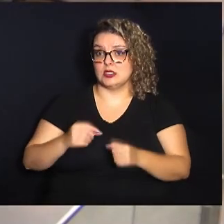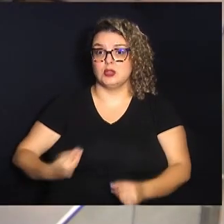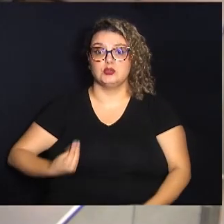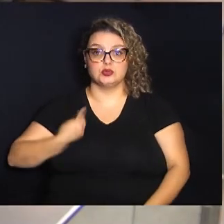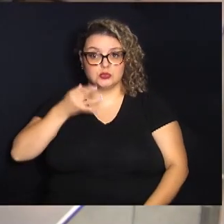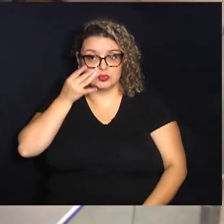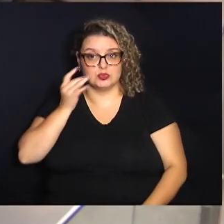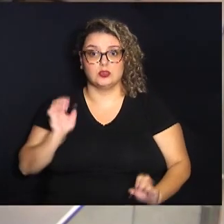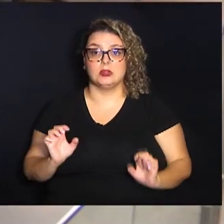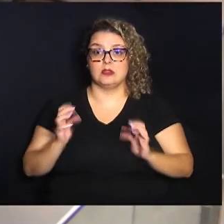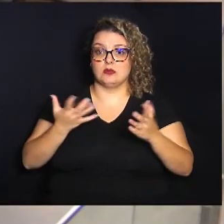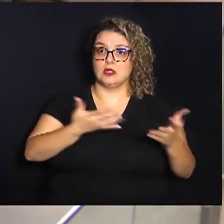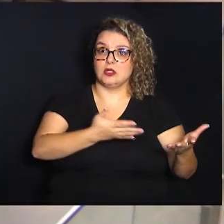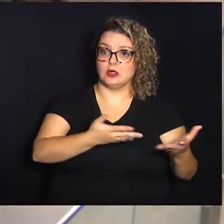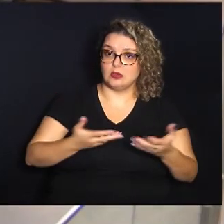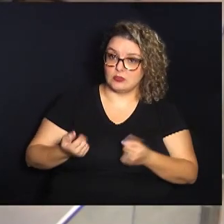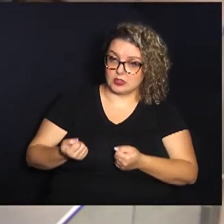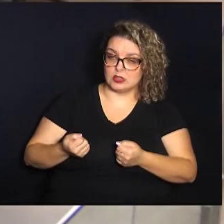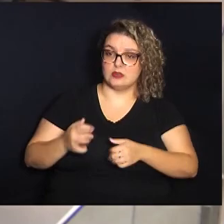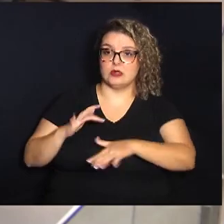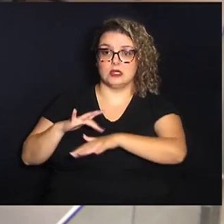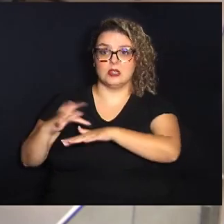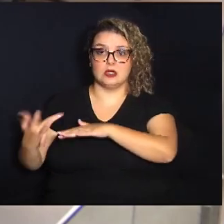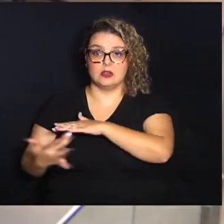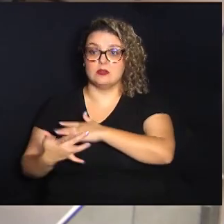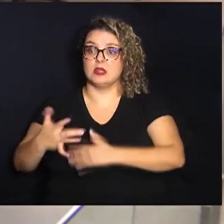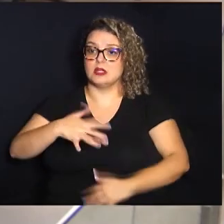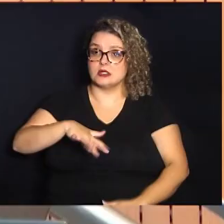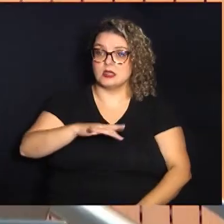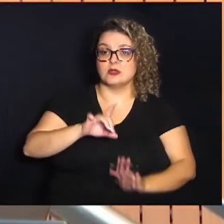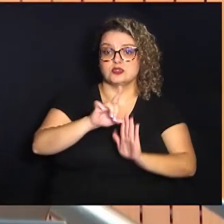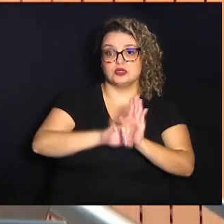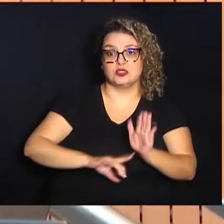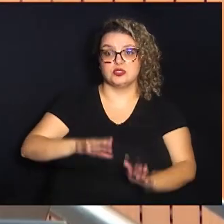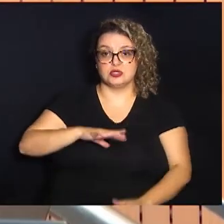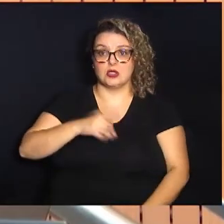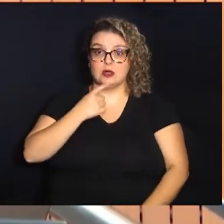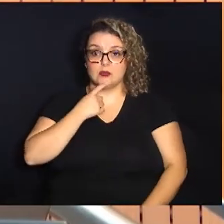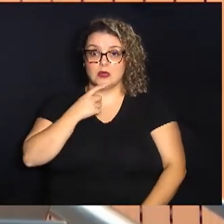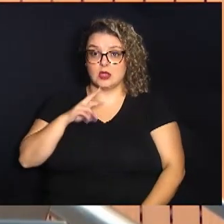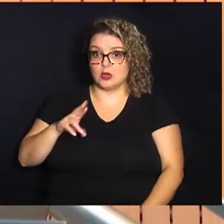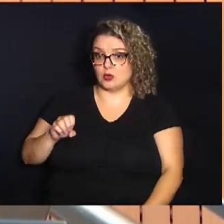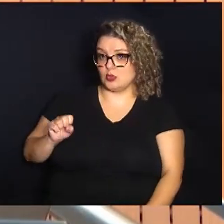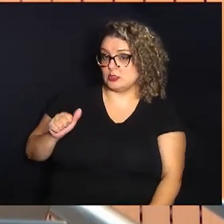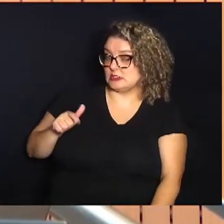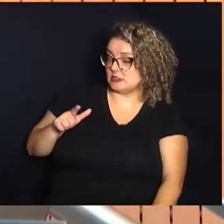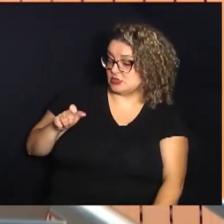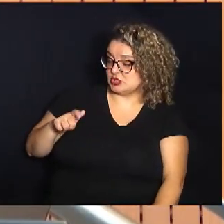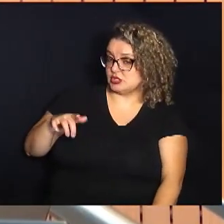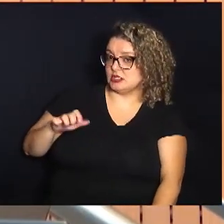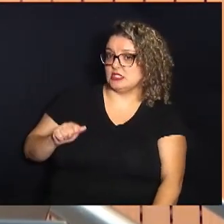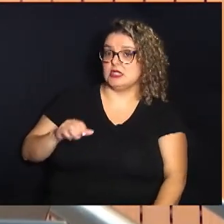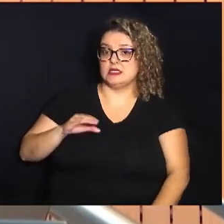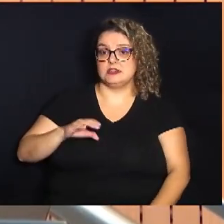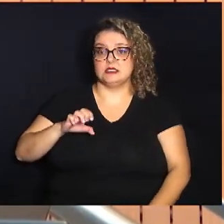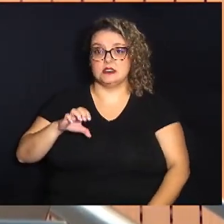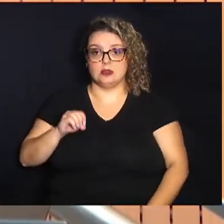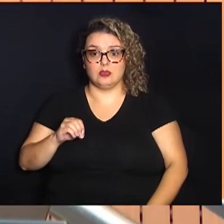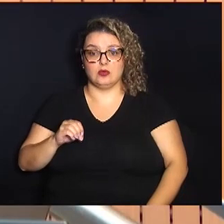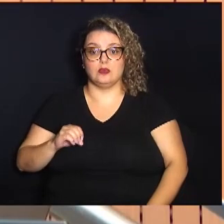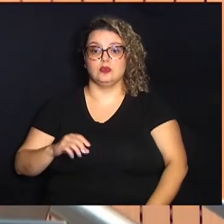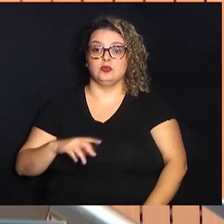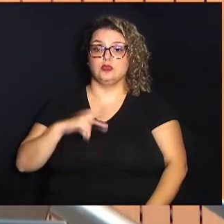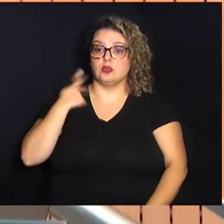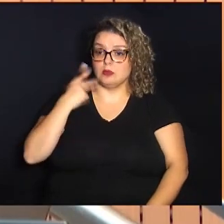no evento convidados da imprensa e da área do direito de Campinas. Rosângela Mendes CEO do Parlamento Rosa